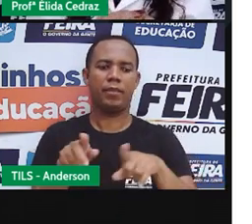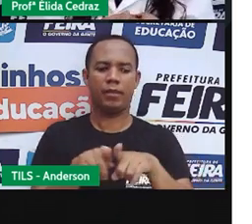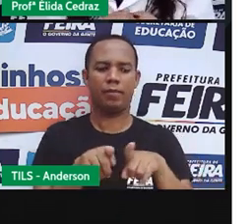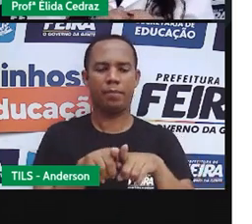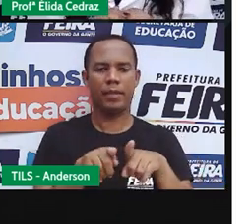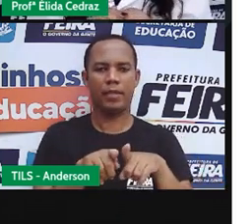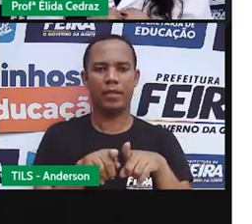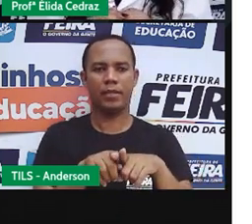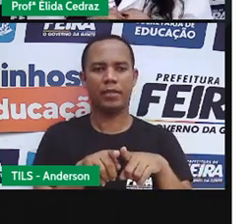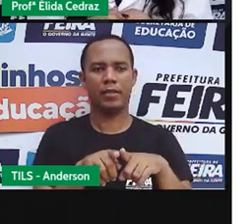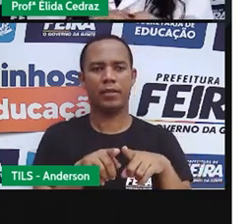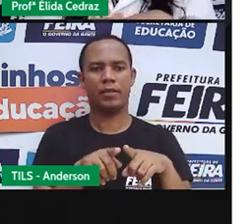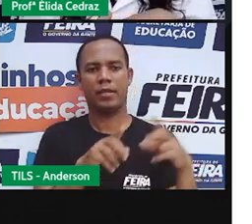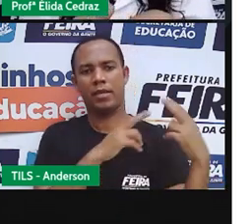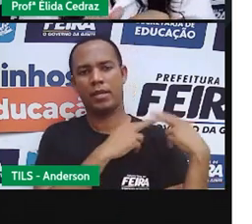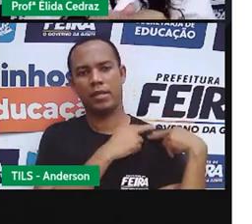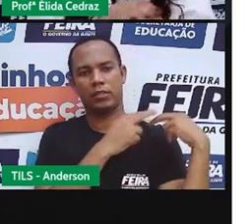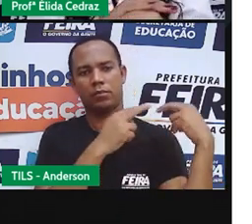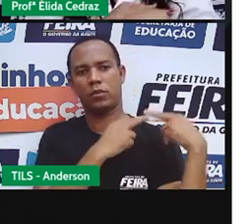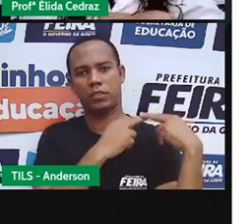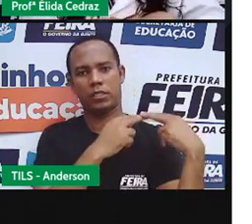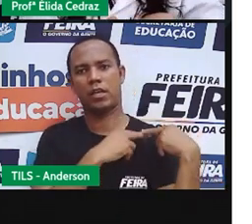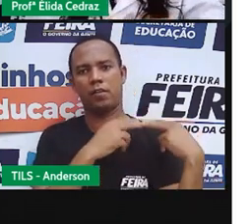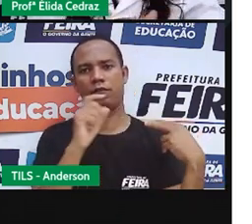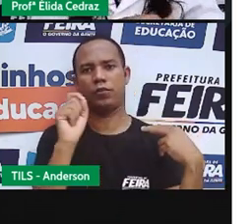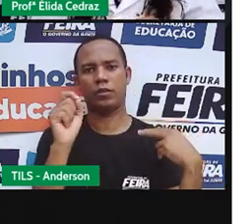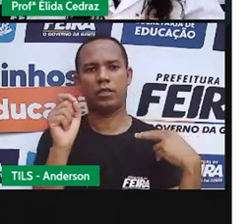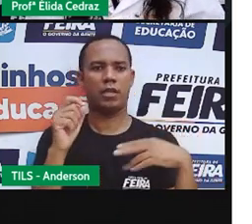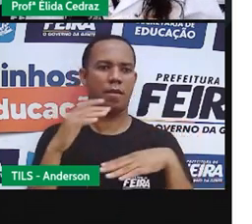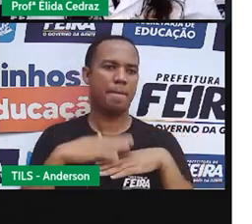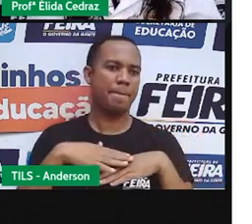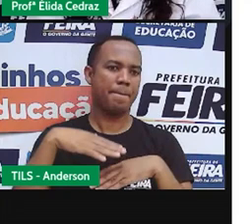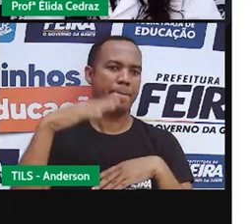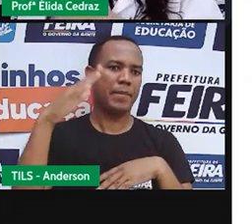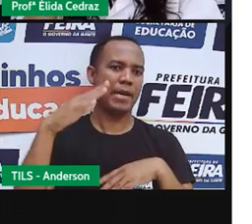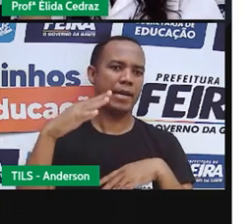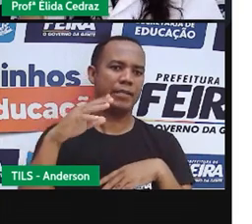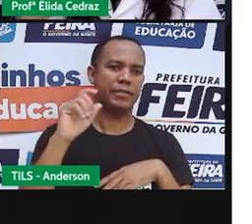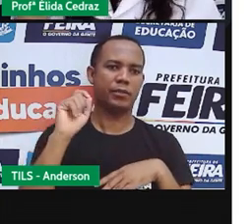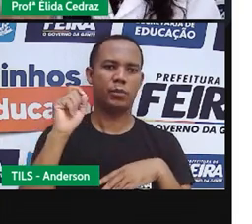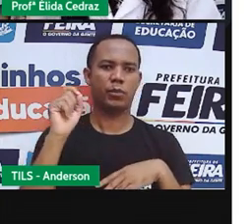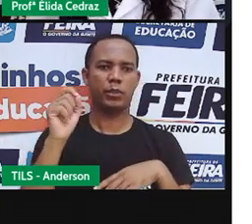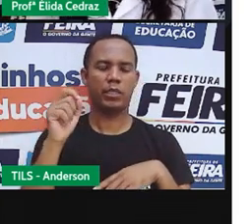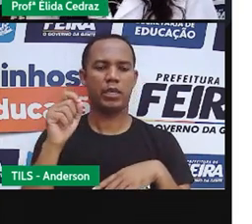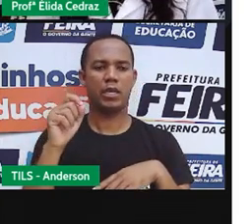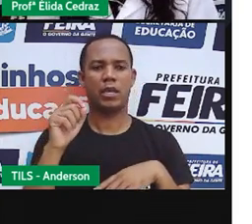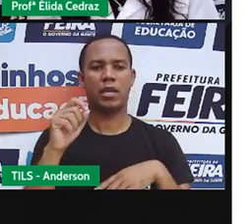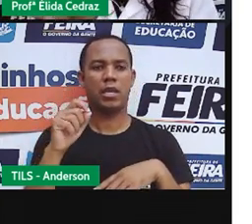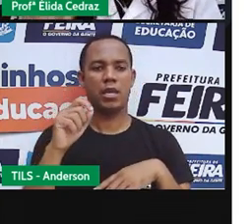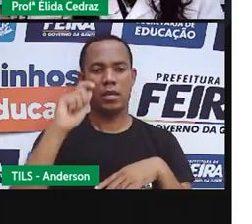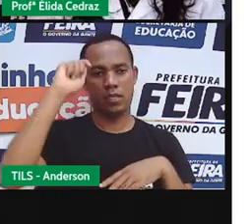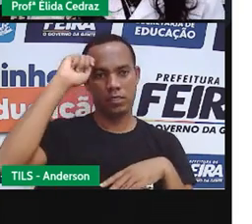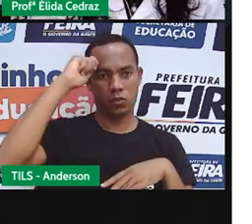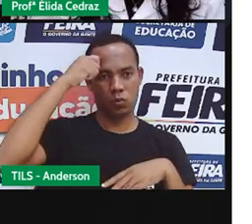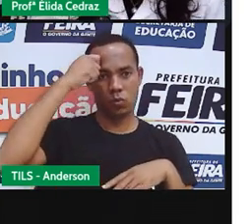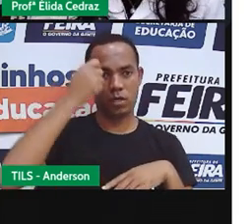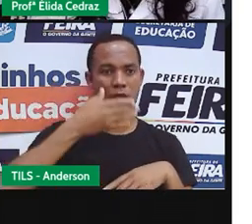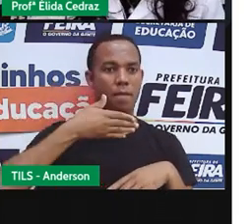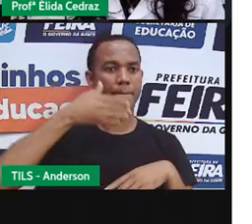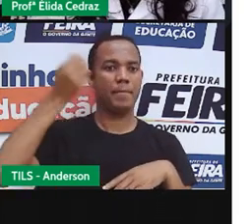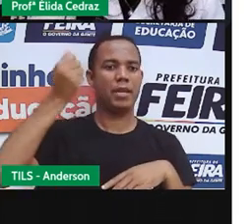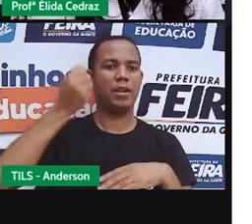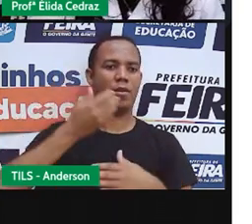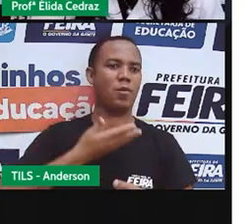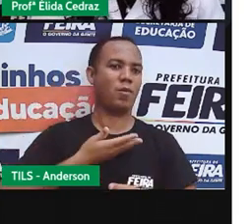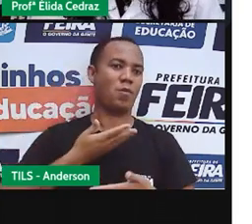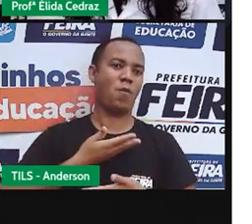pigmentação da nossa pele. Quanto mais escura for a pele, mais melanina o